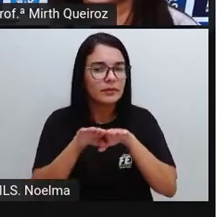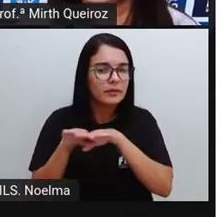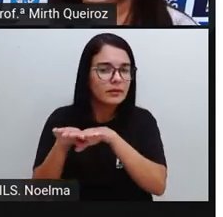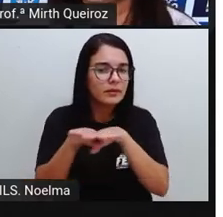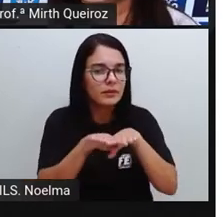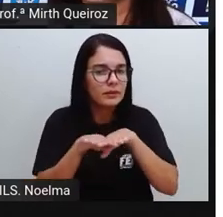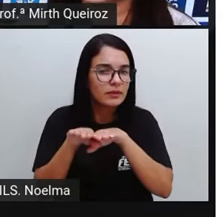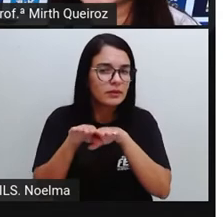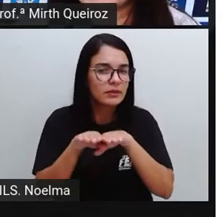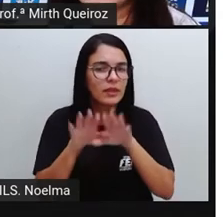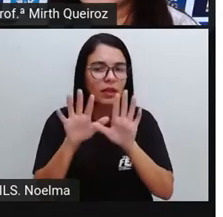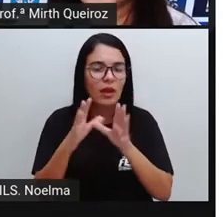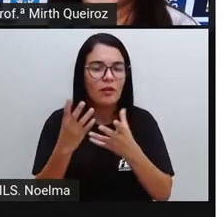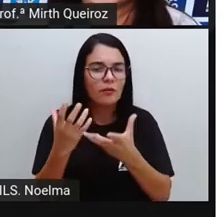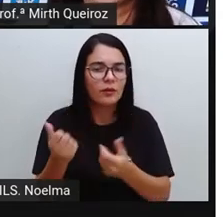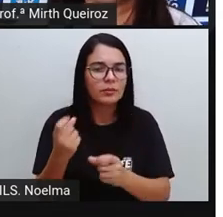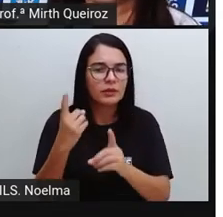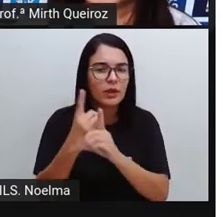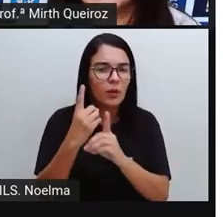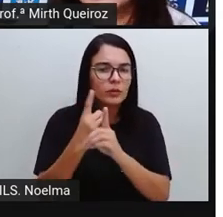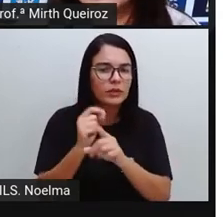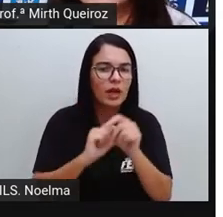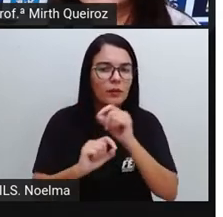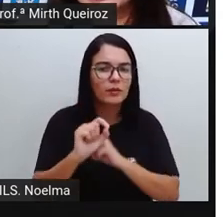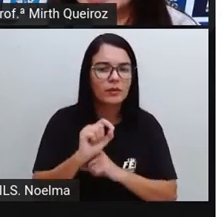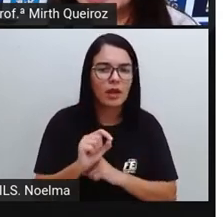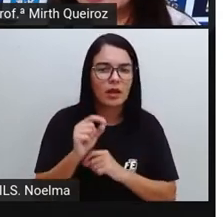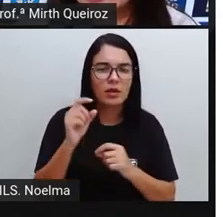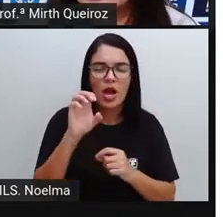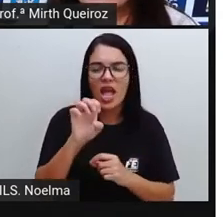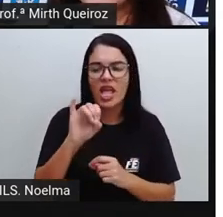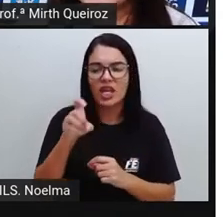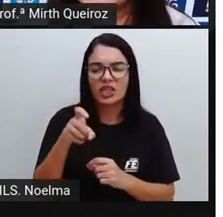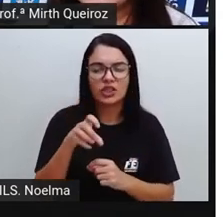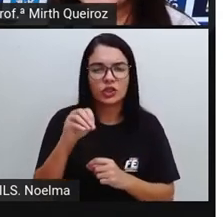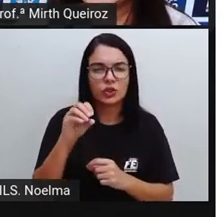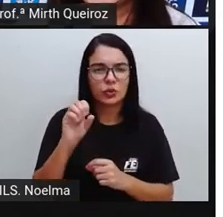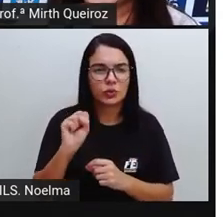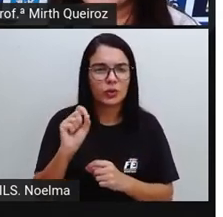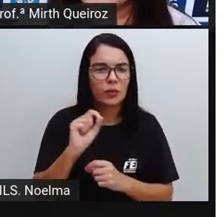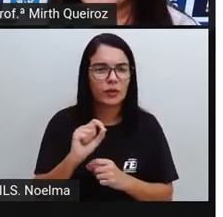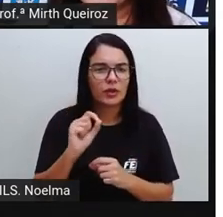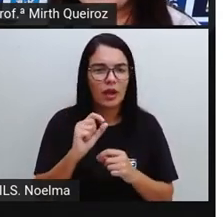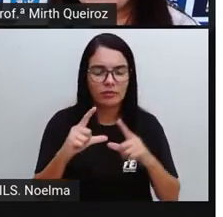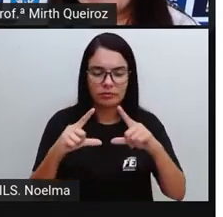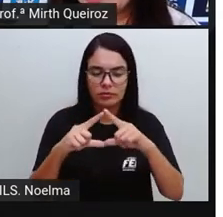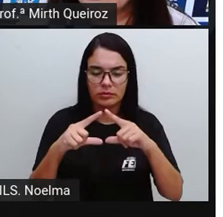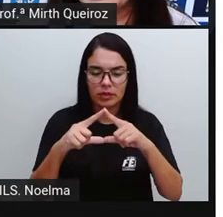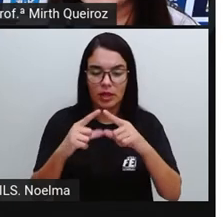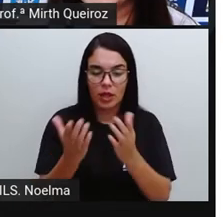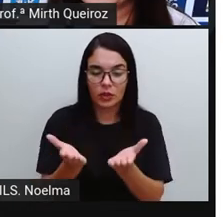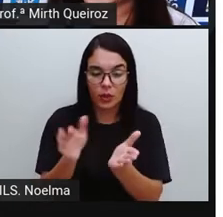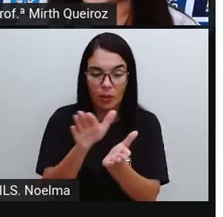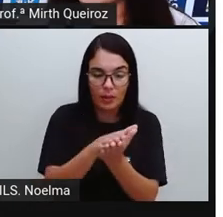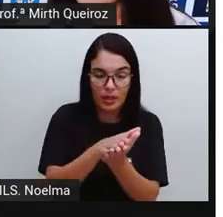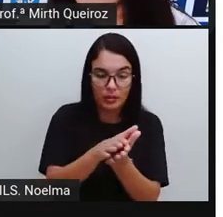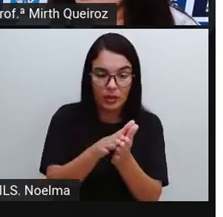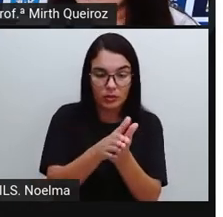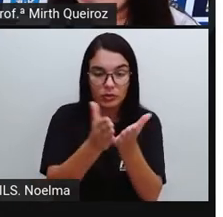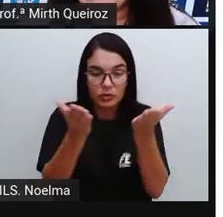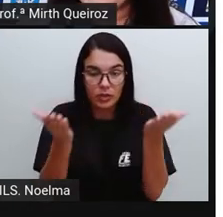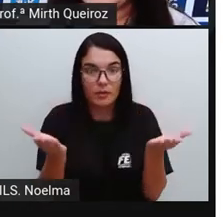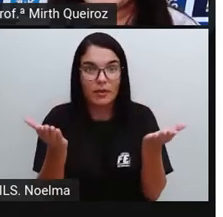Vamos encontrar os eixos do triângulo dobrando e desobrando o papel para que a gente possa